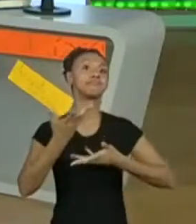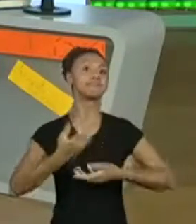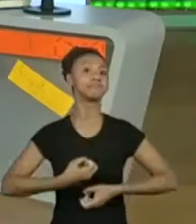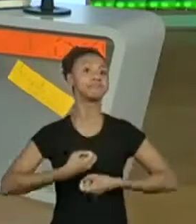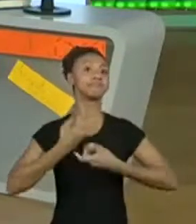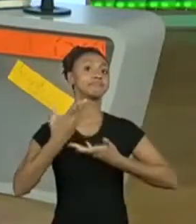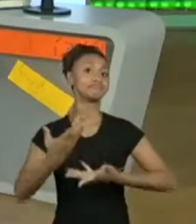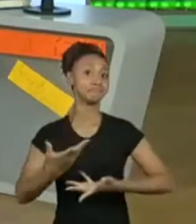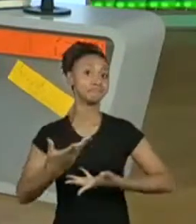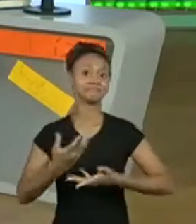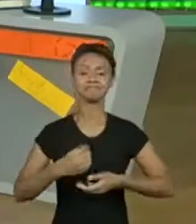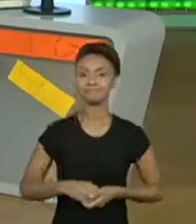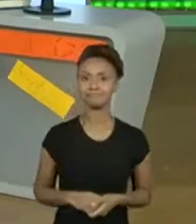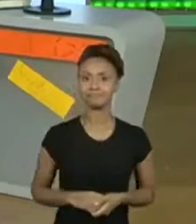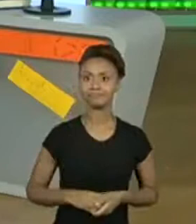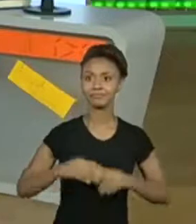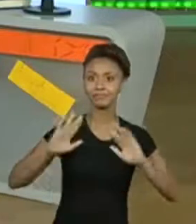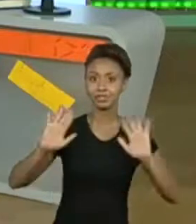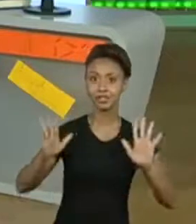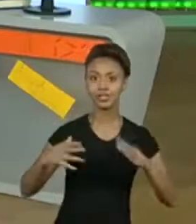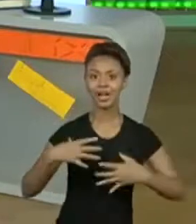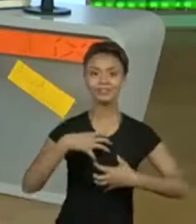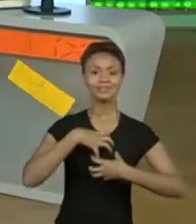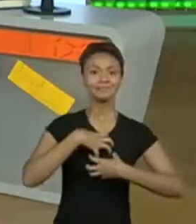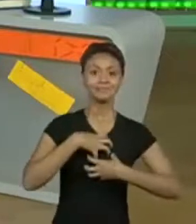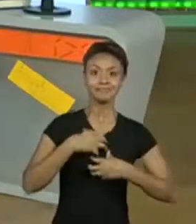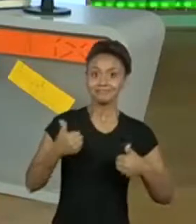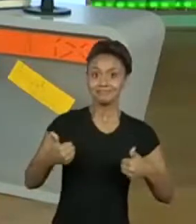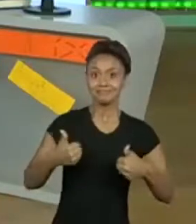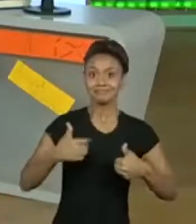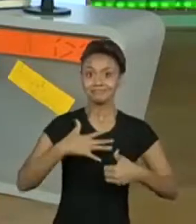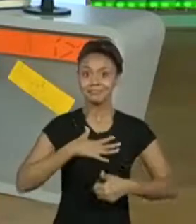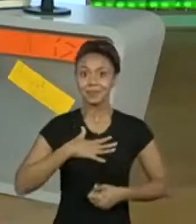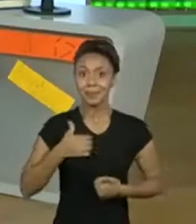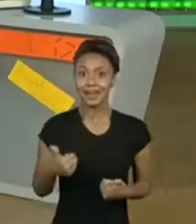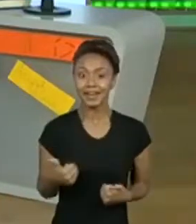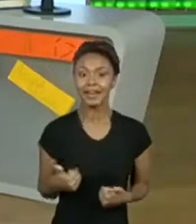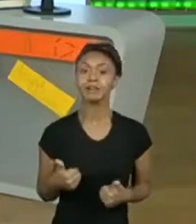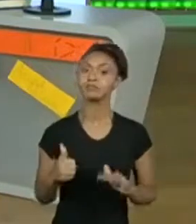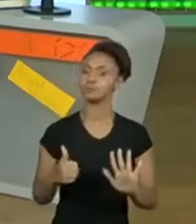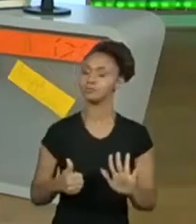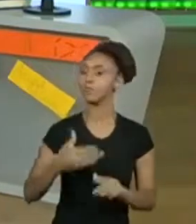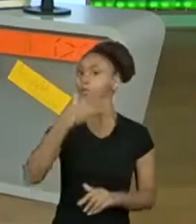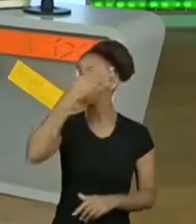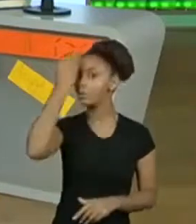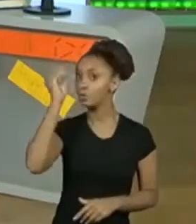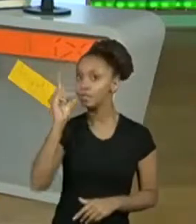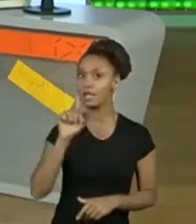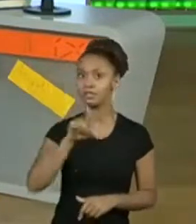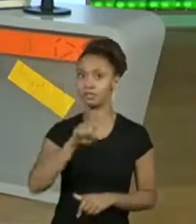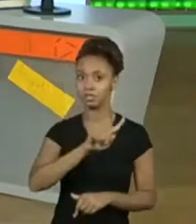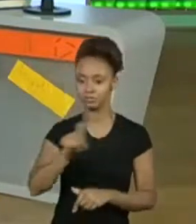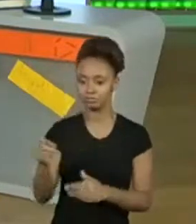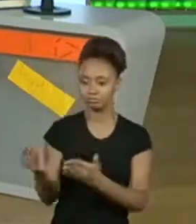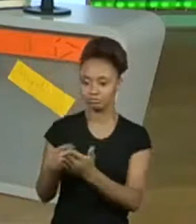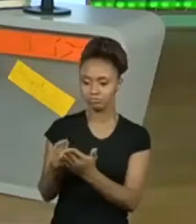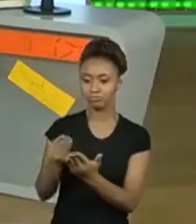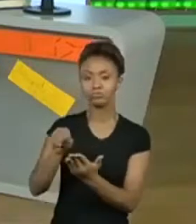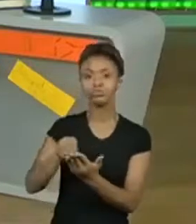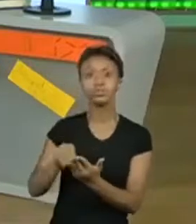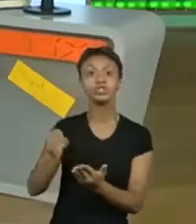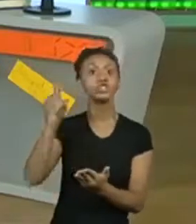poesias. O pessoal já está inspirado, todo mundo legal? Não esqueçam de colocar a data no material de vocês.